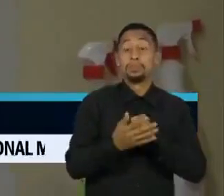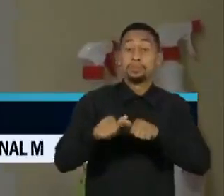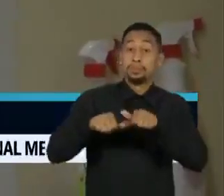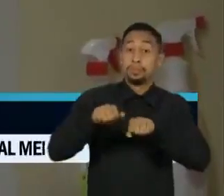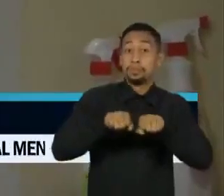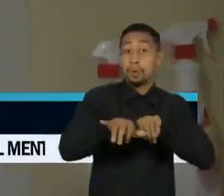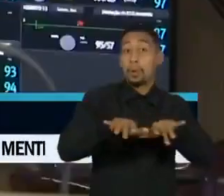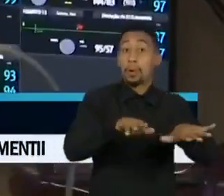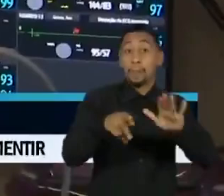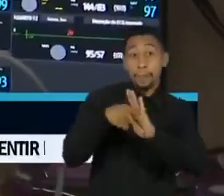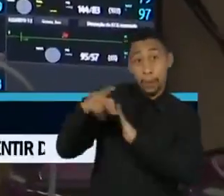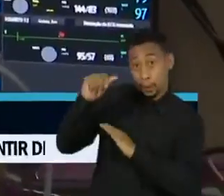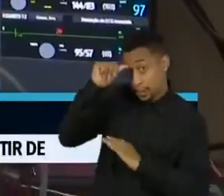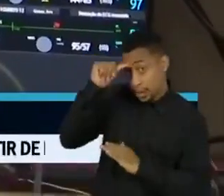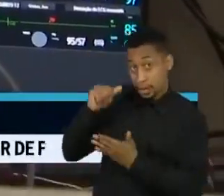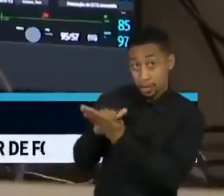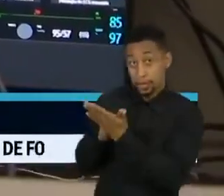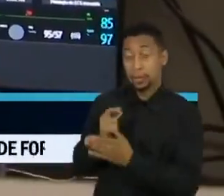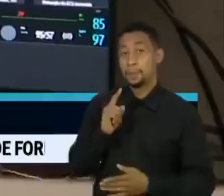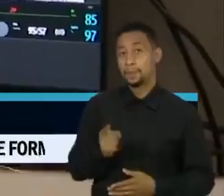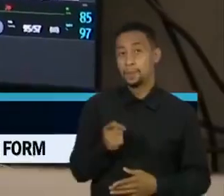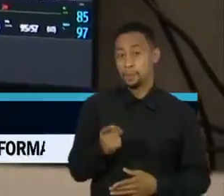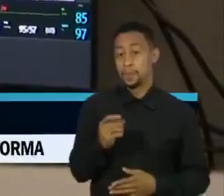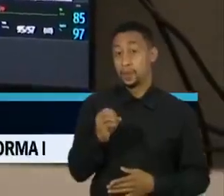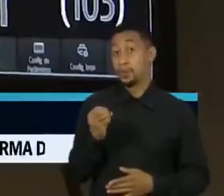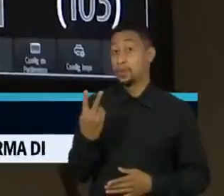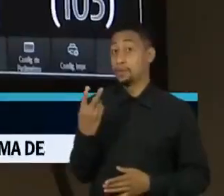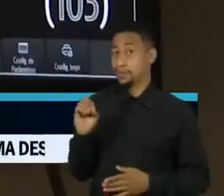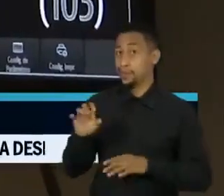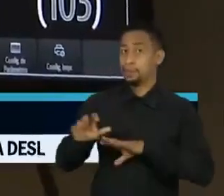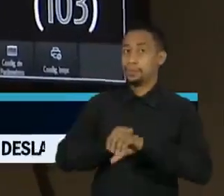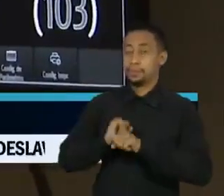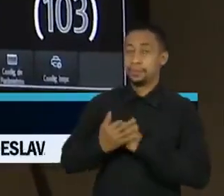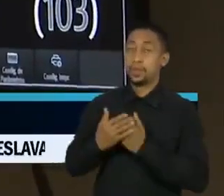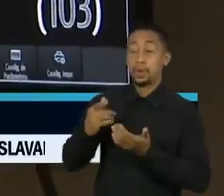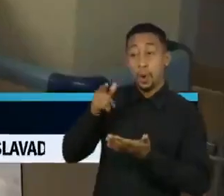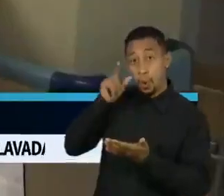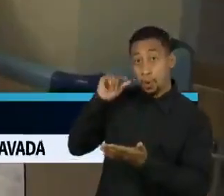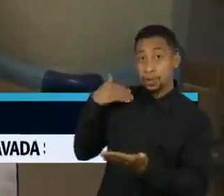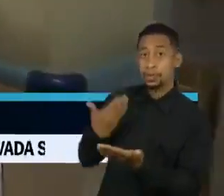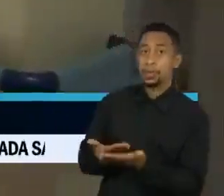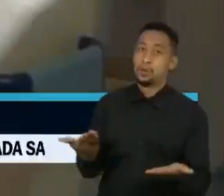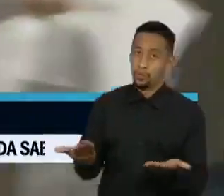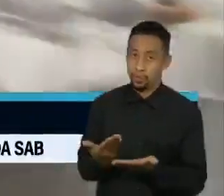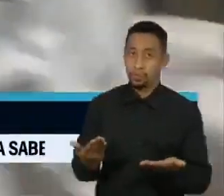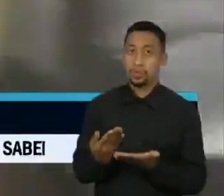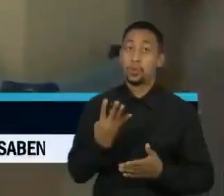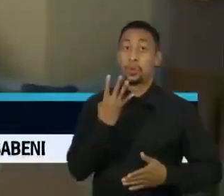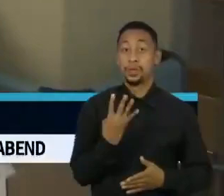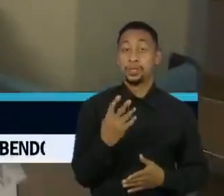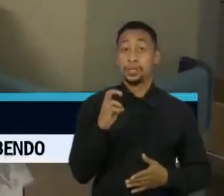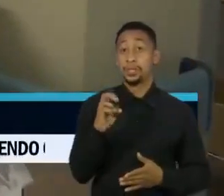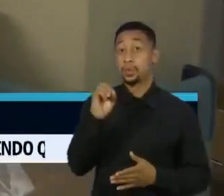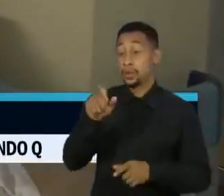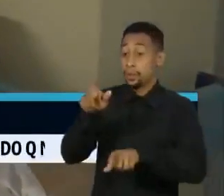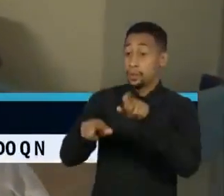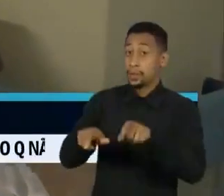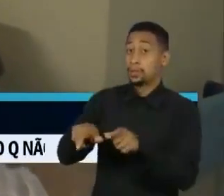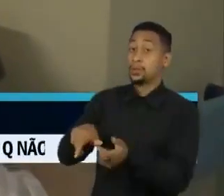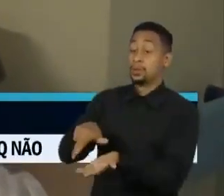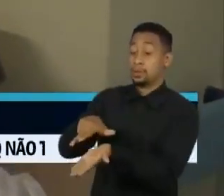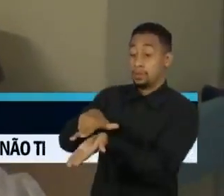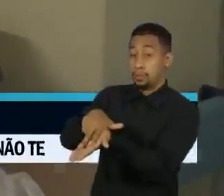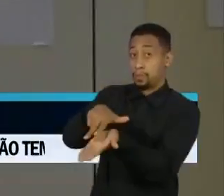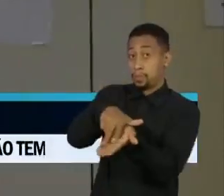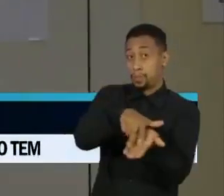1.020 casos da Covid-19 foram registrados de ontem para hoje. Há 450 pacientes internados